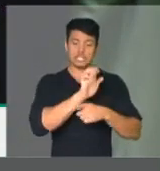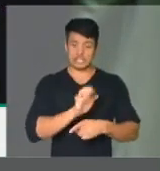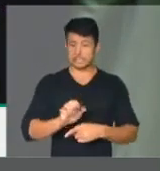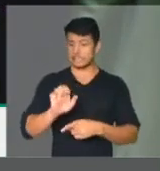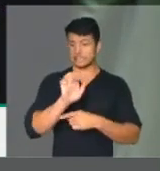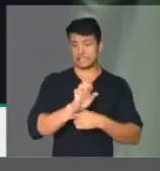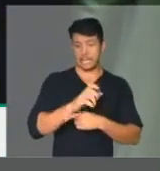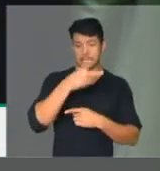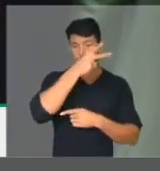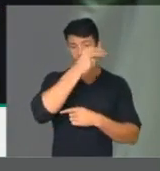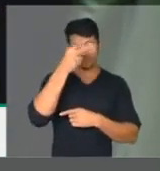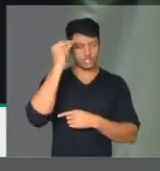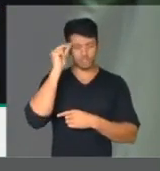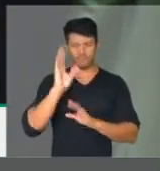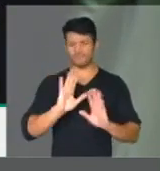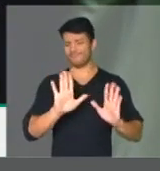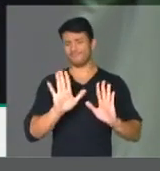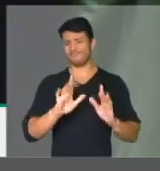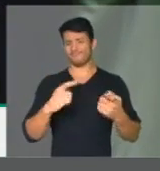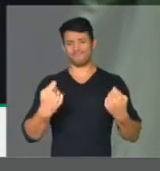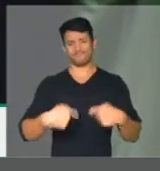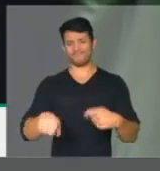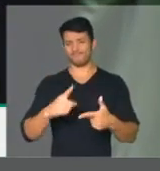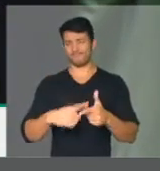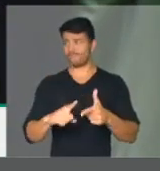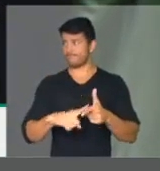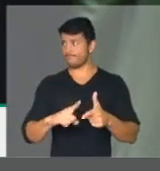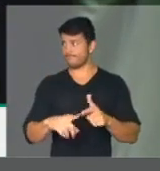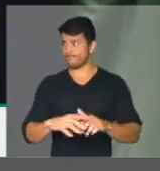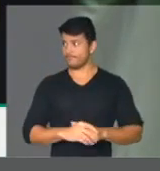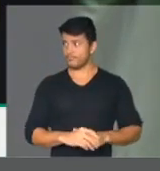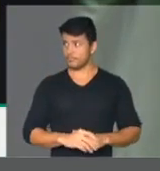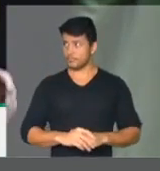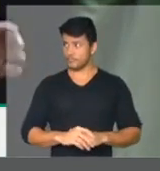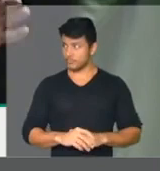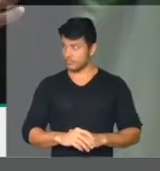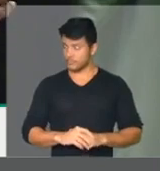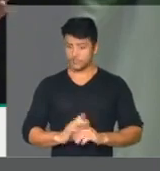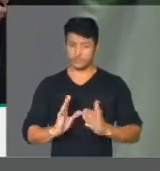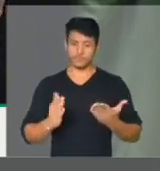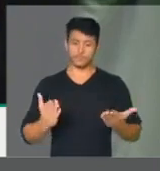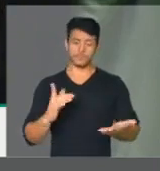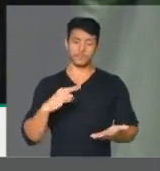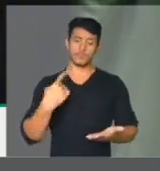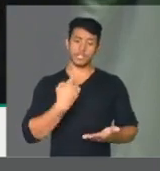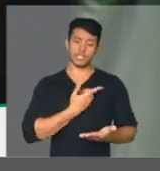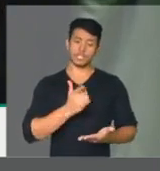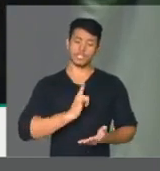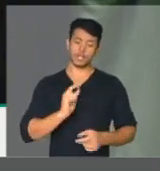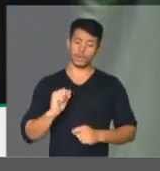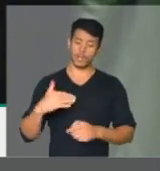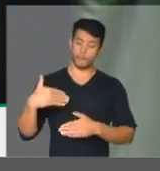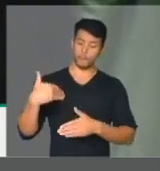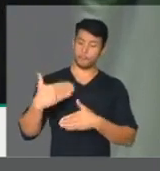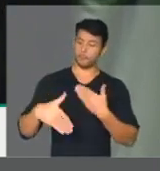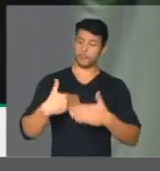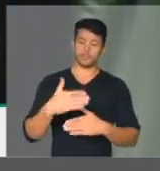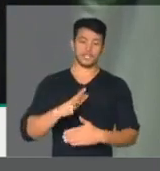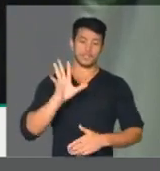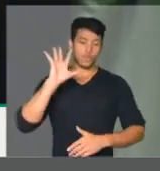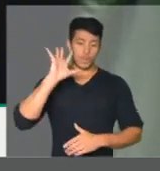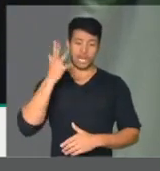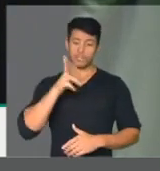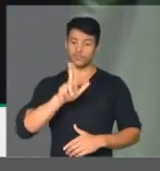depois também com o nosso relator André, nós entramos num processo sem solução.